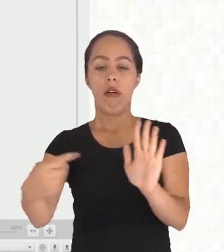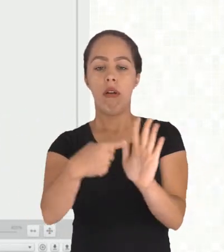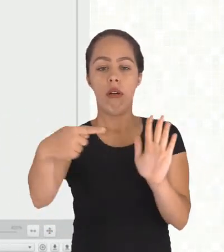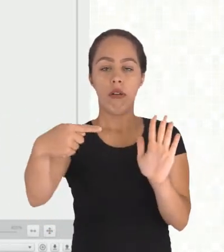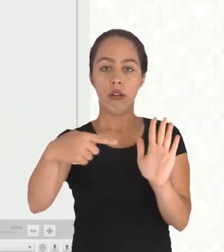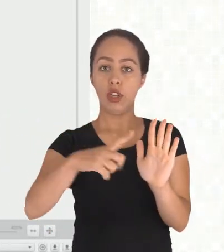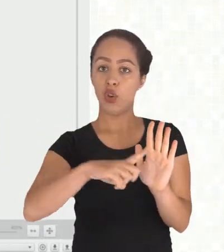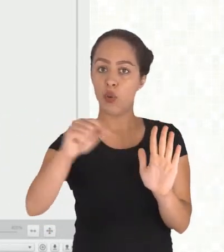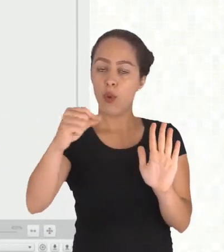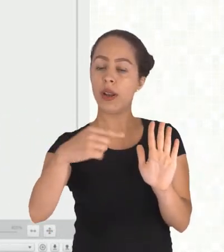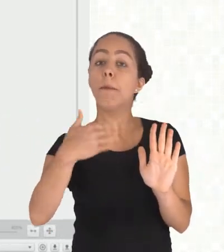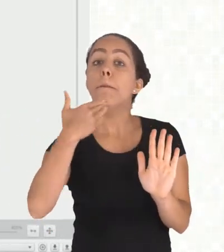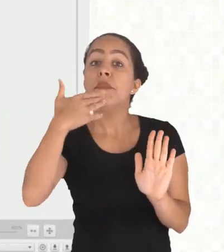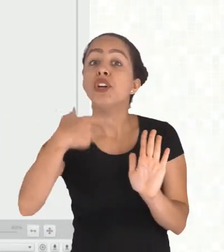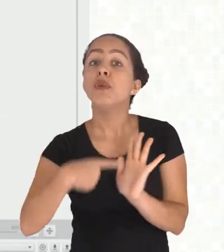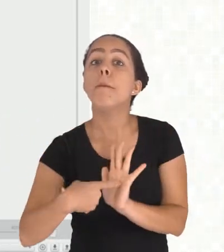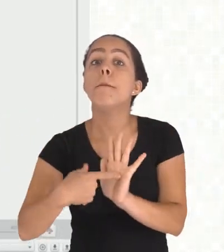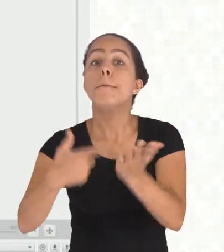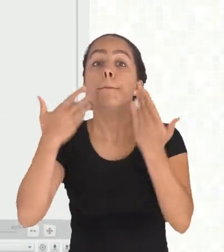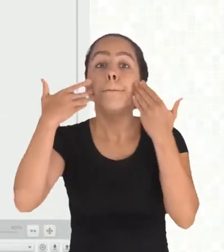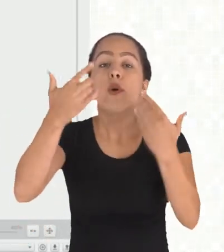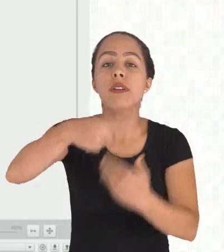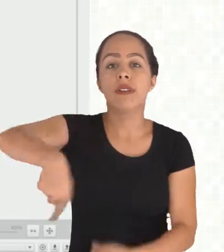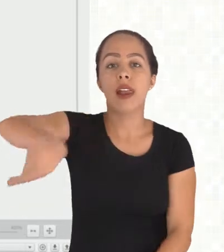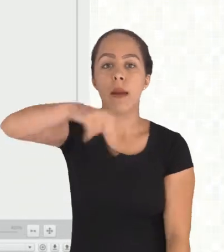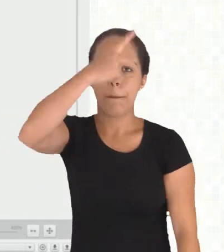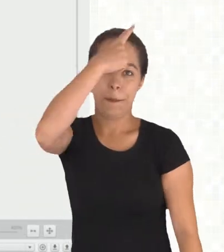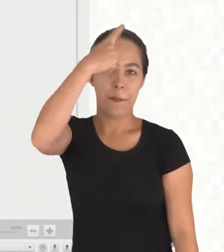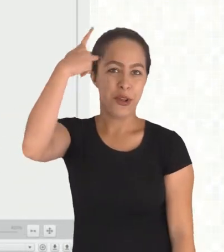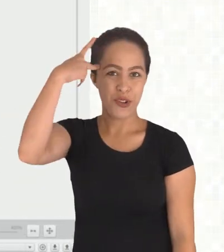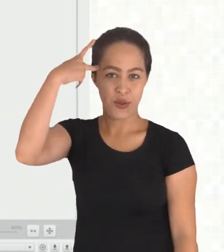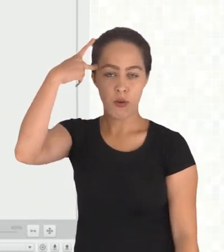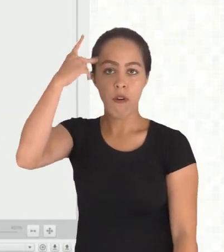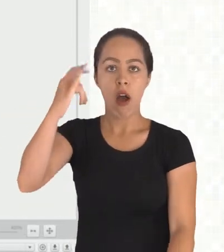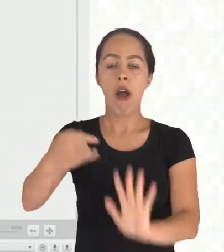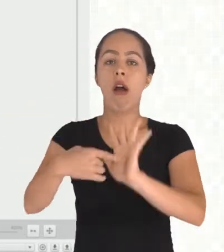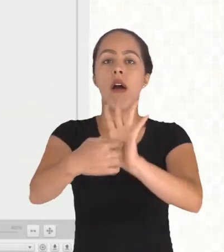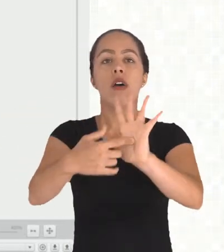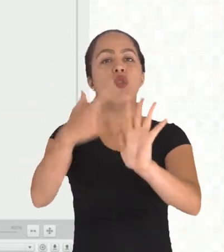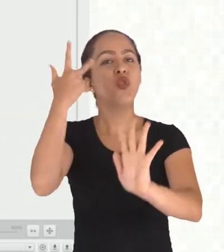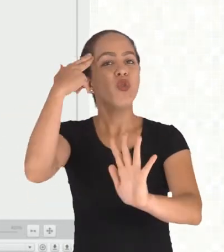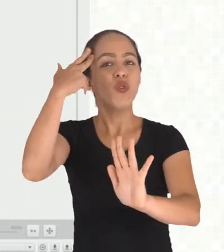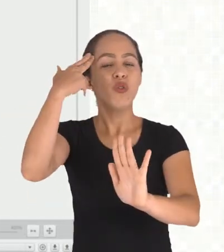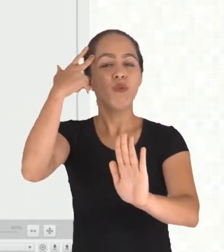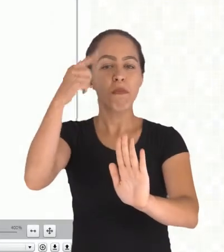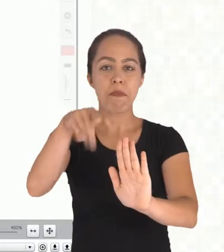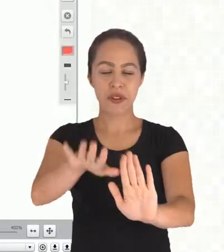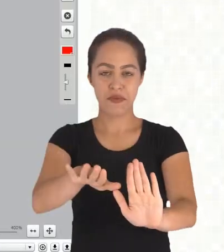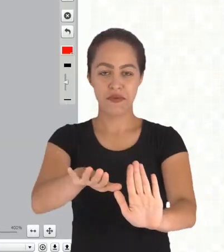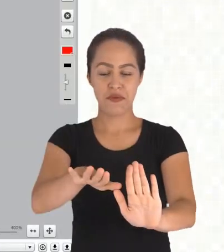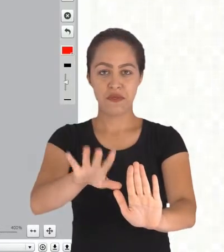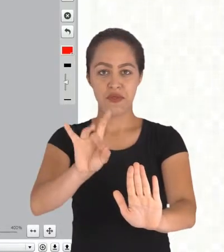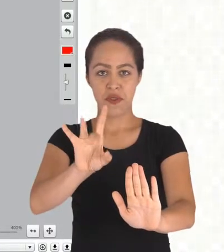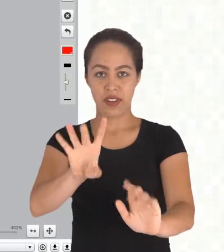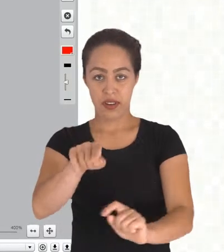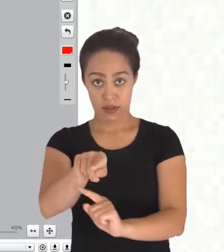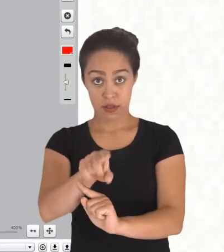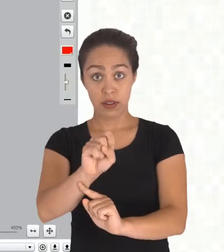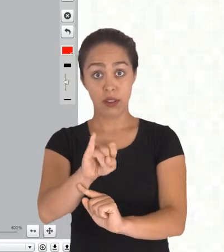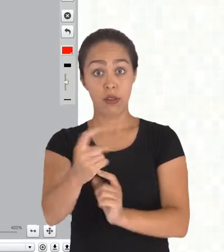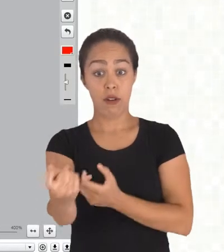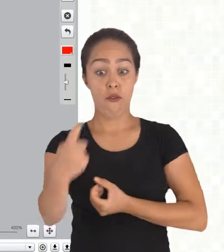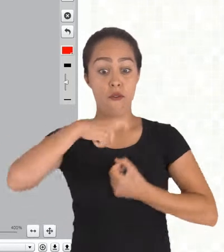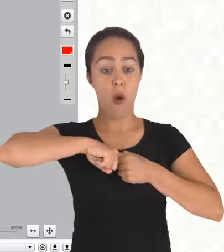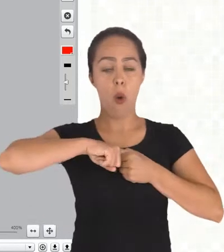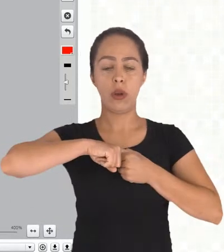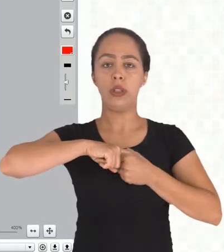a partir do momento que o arquivo apareceu na lista você pode selecionar o arquivo e mandar mostrar tá certo? ele vai fazer